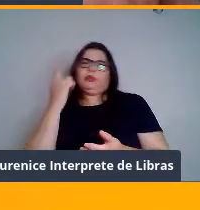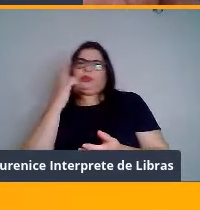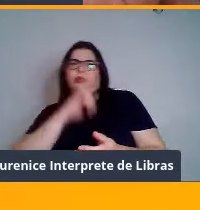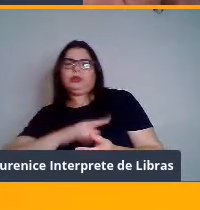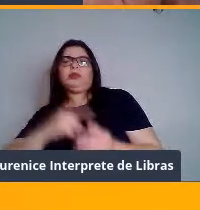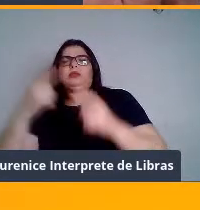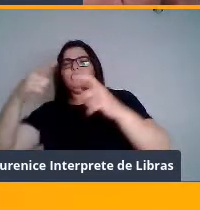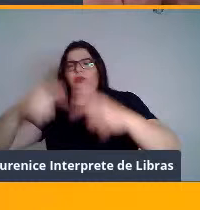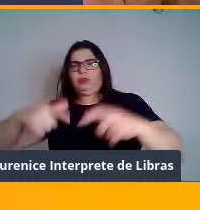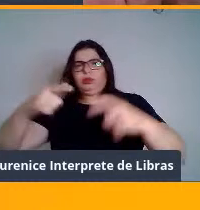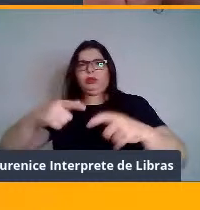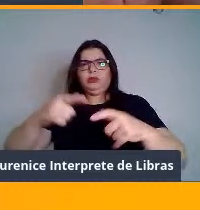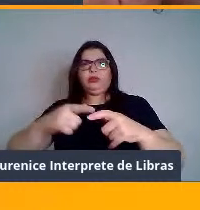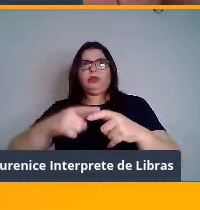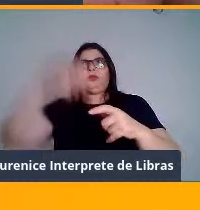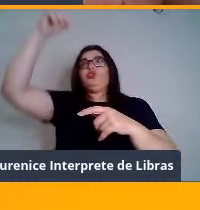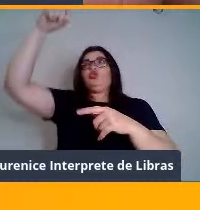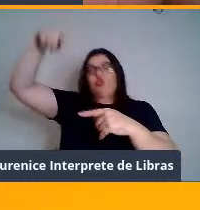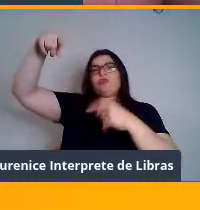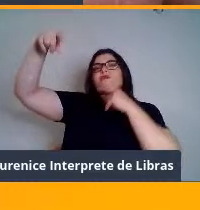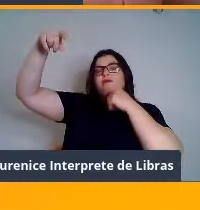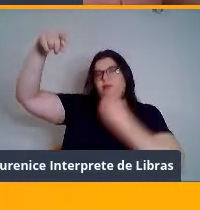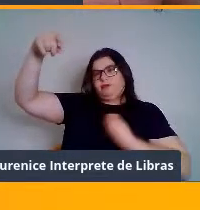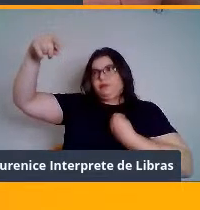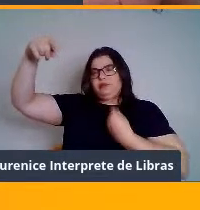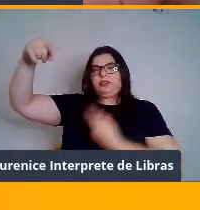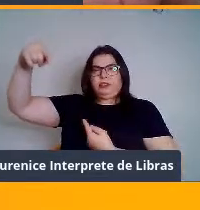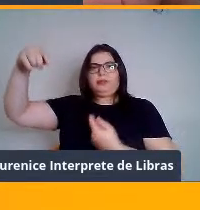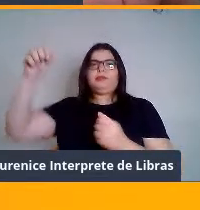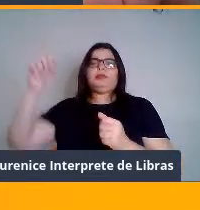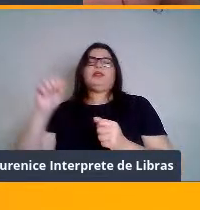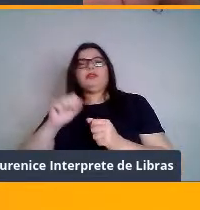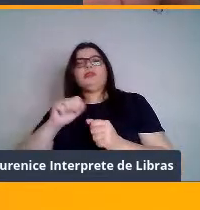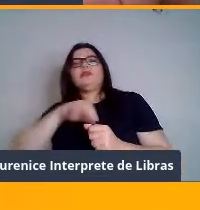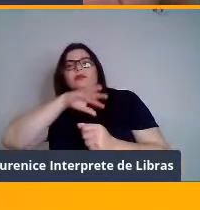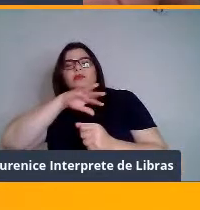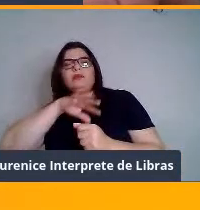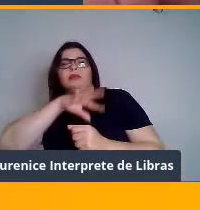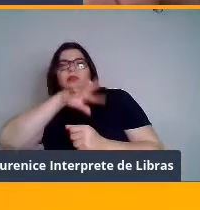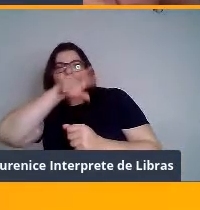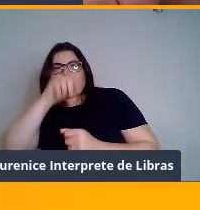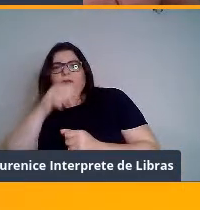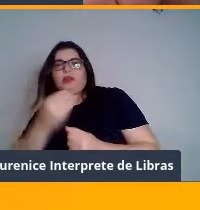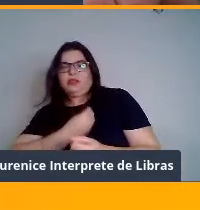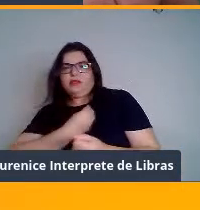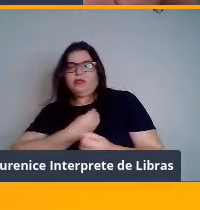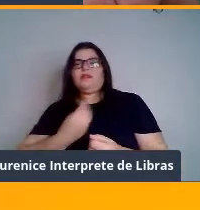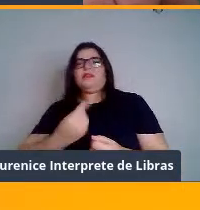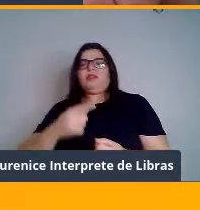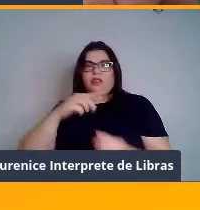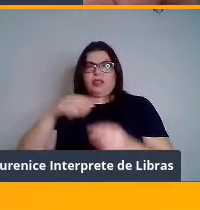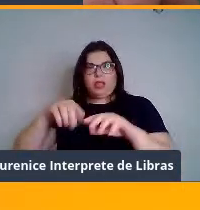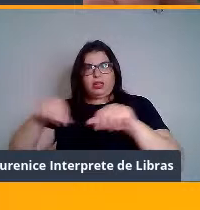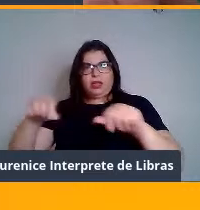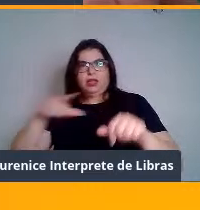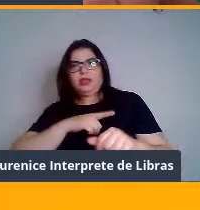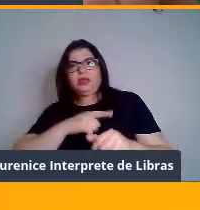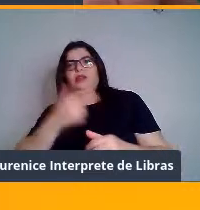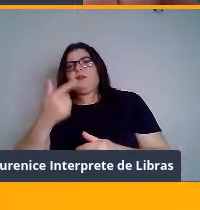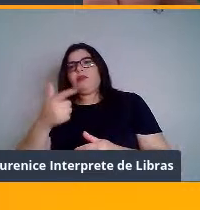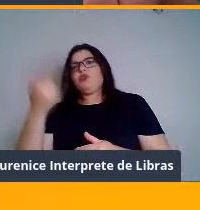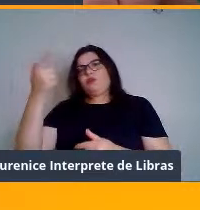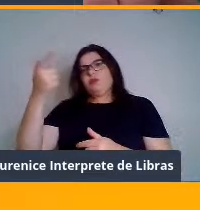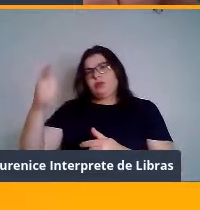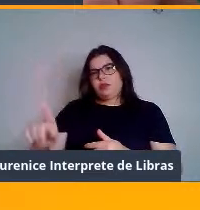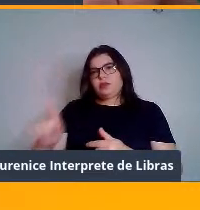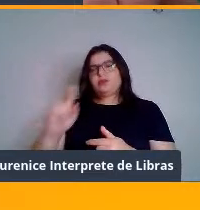onde eles se aquecem ao sol. Isso, os animais territoriais têm essa preferência, né? Mas, por outro lado, tem custos também, por